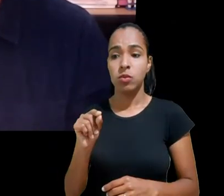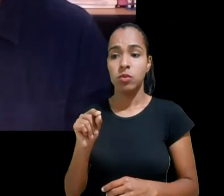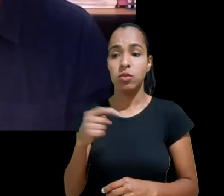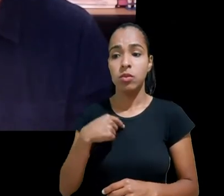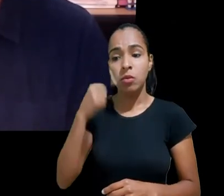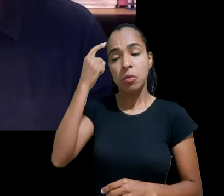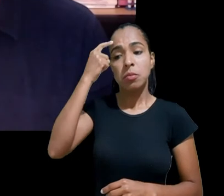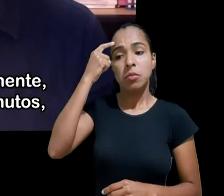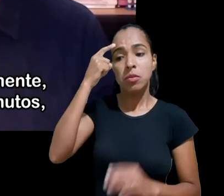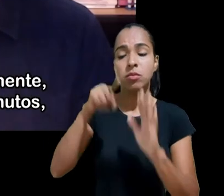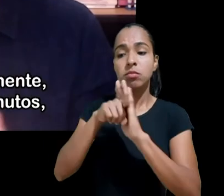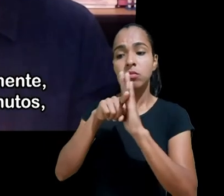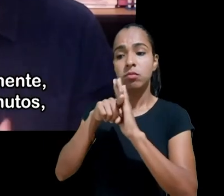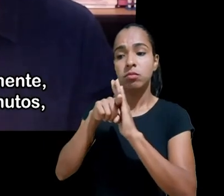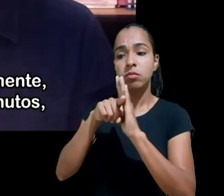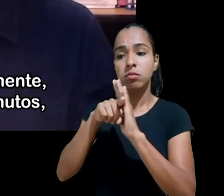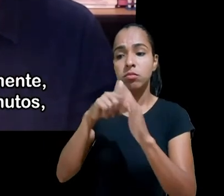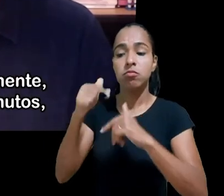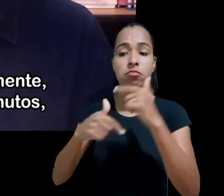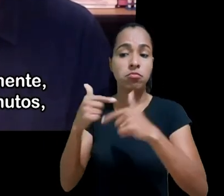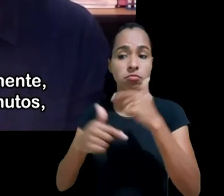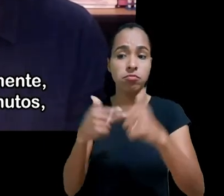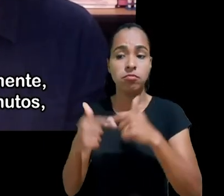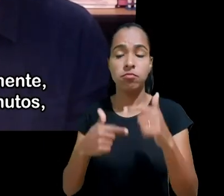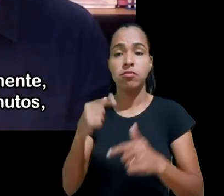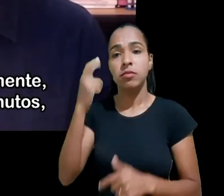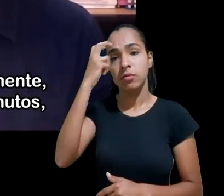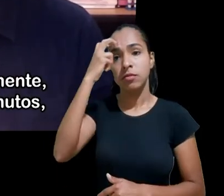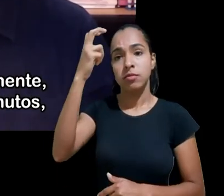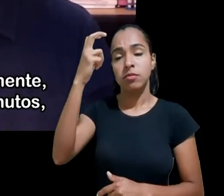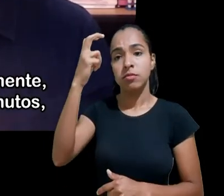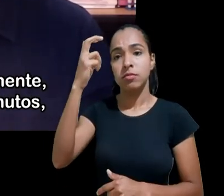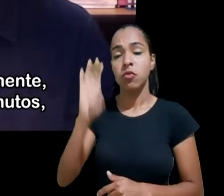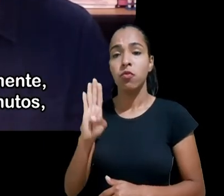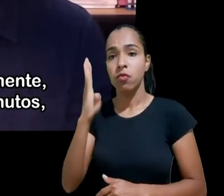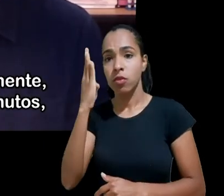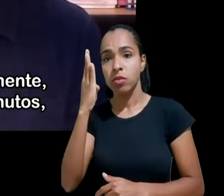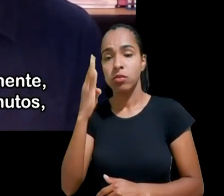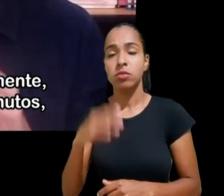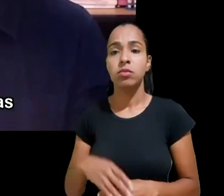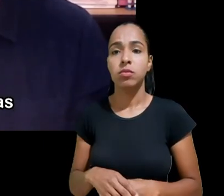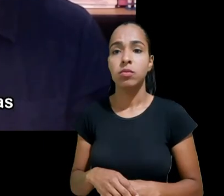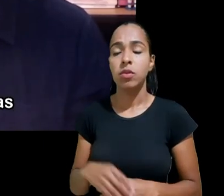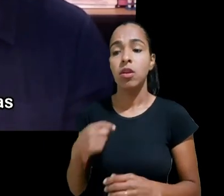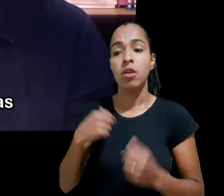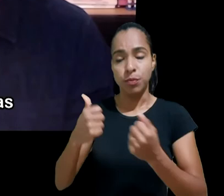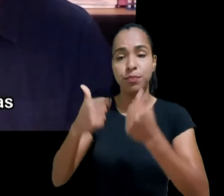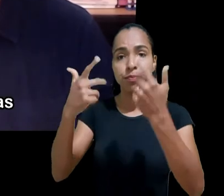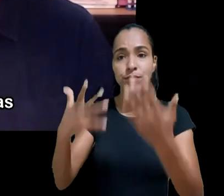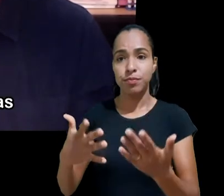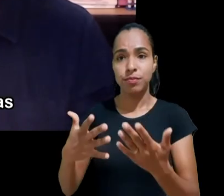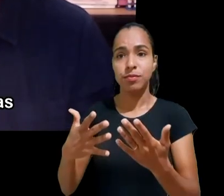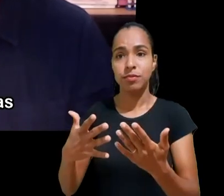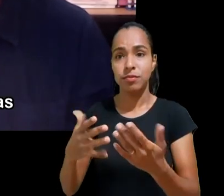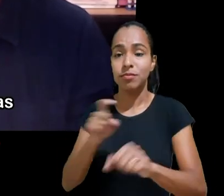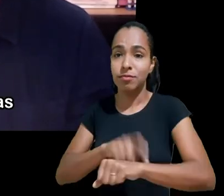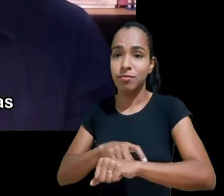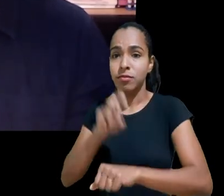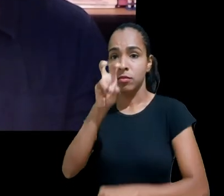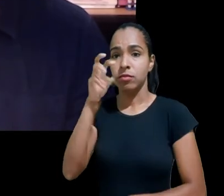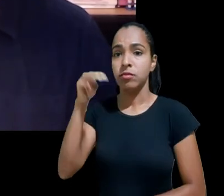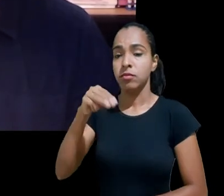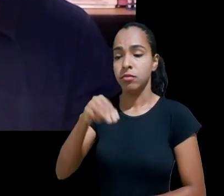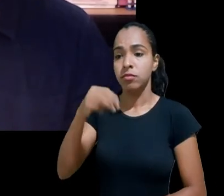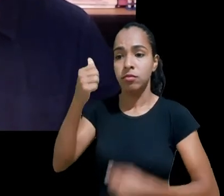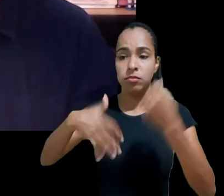é a inteligência artificial gostaria de mencionar muito brevemente para não passar dos meus cinco minutos dois documentos duas